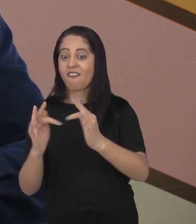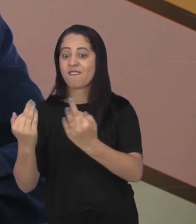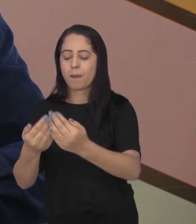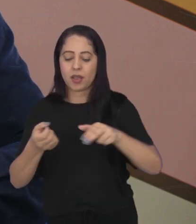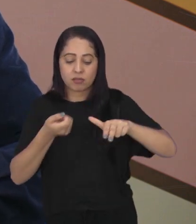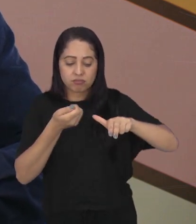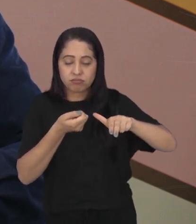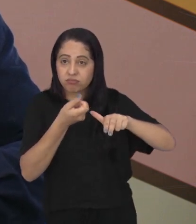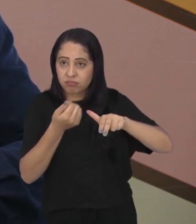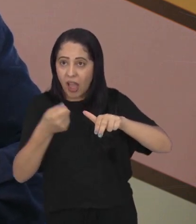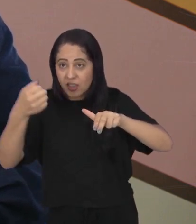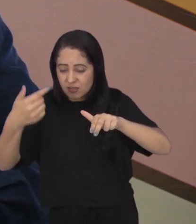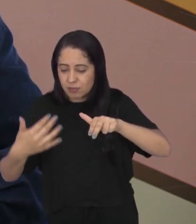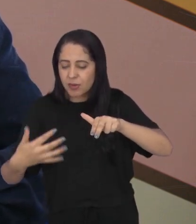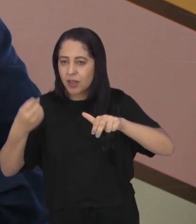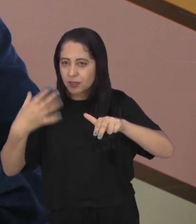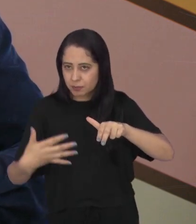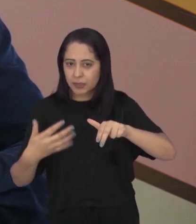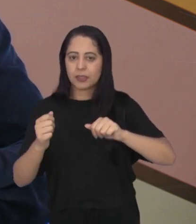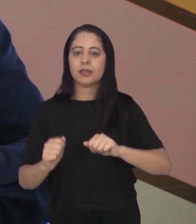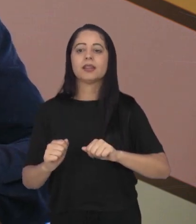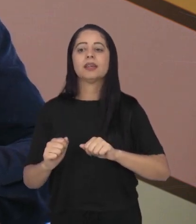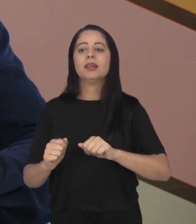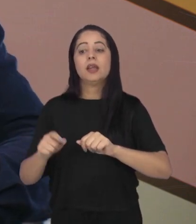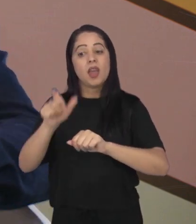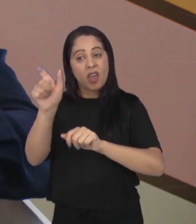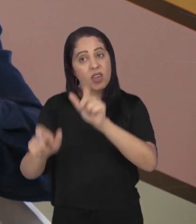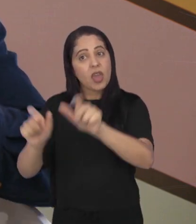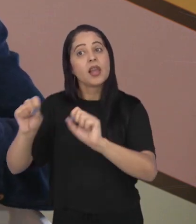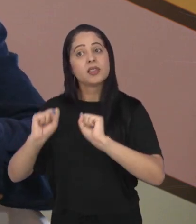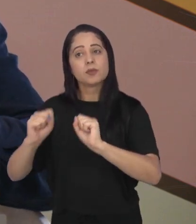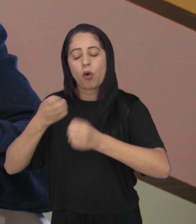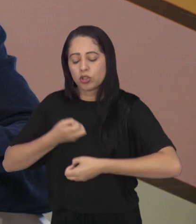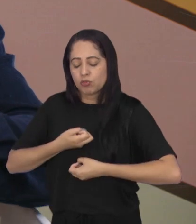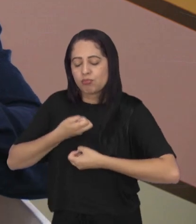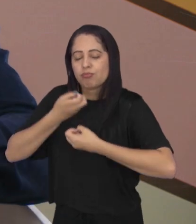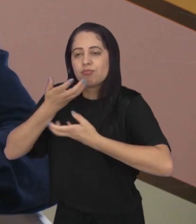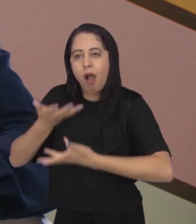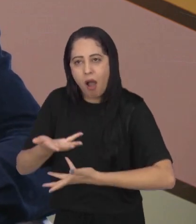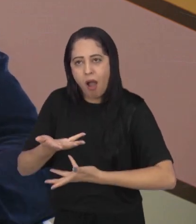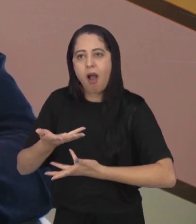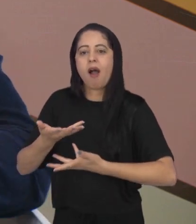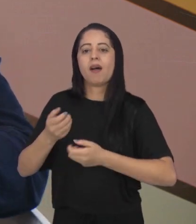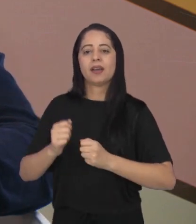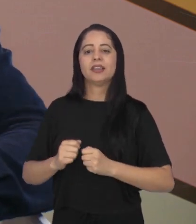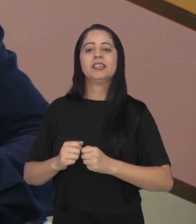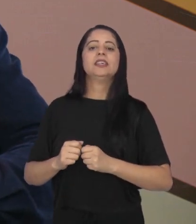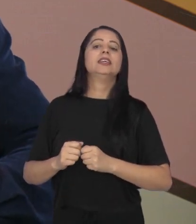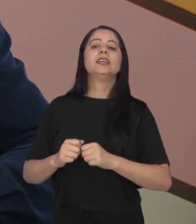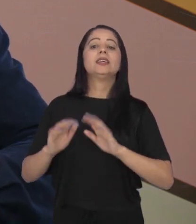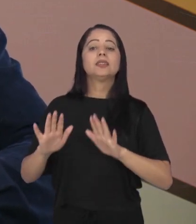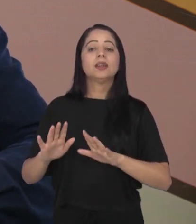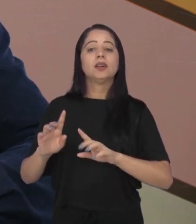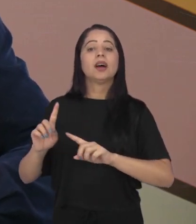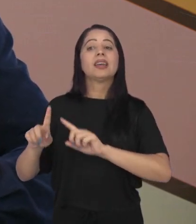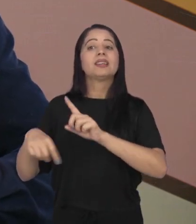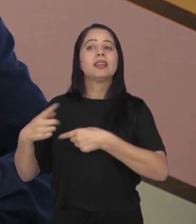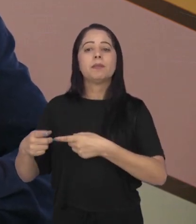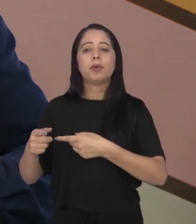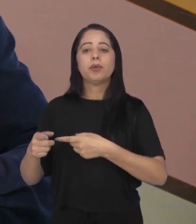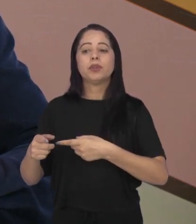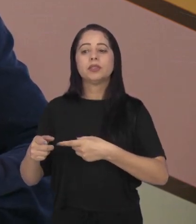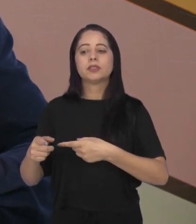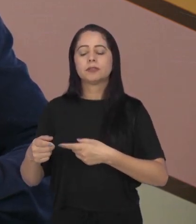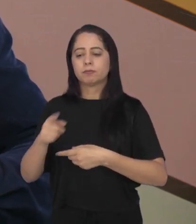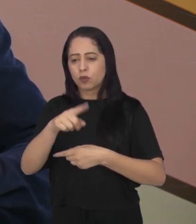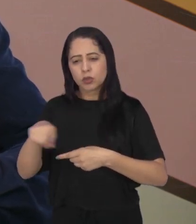Aí, em seguida, um espaço de acolhimento, né? Trazer as emoções que estão ali com a família sobre o que foi informado. E, por fim,